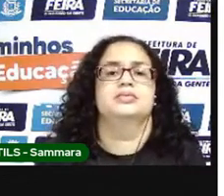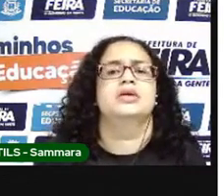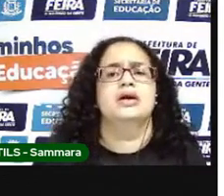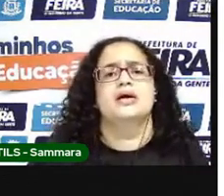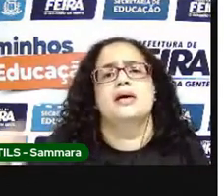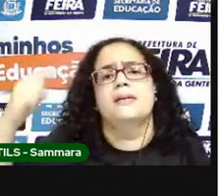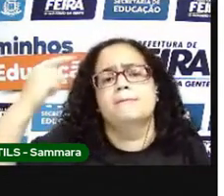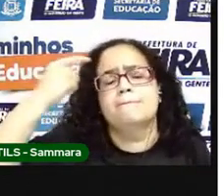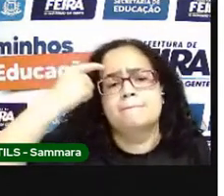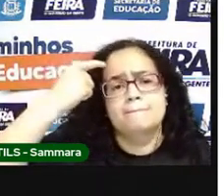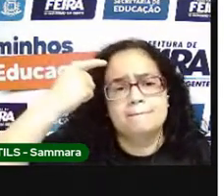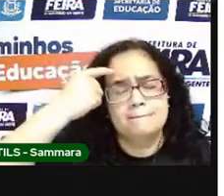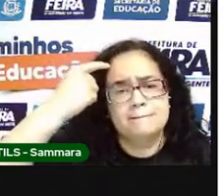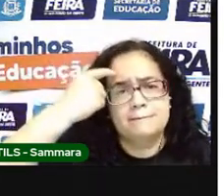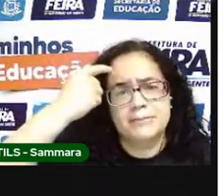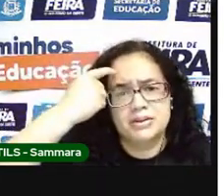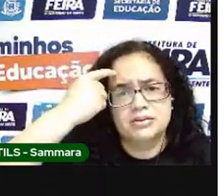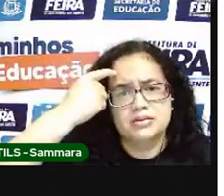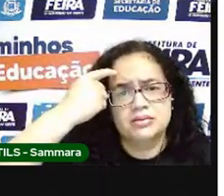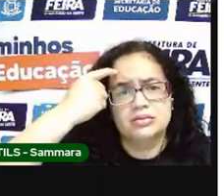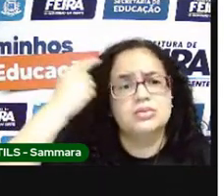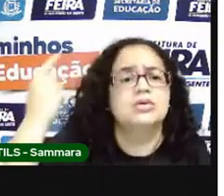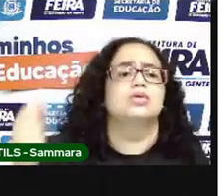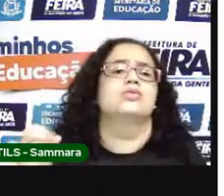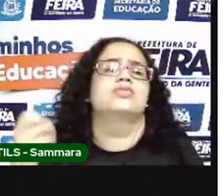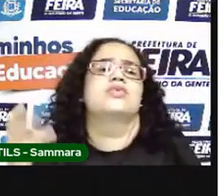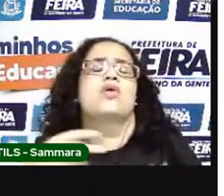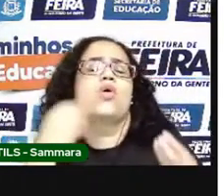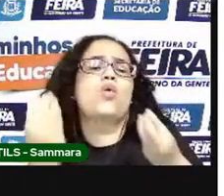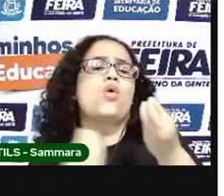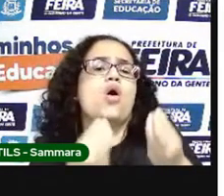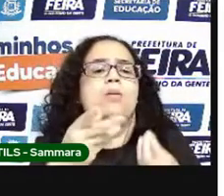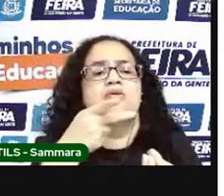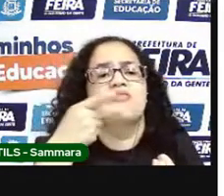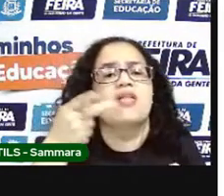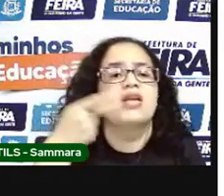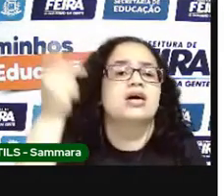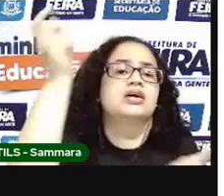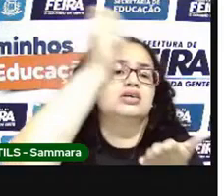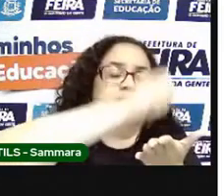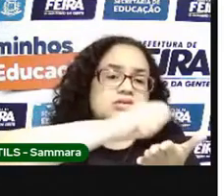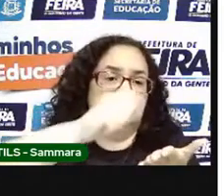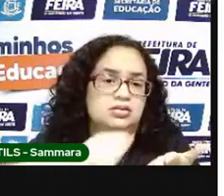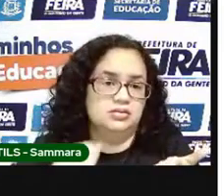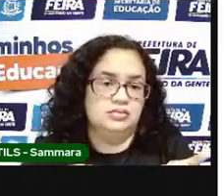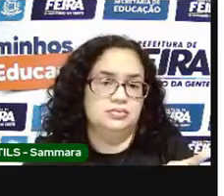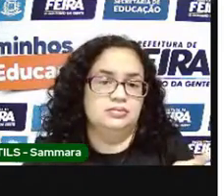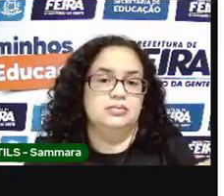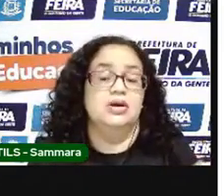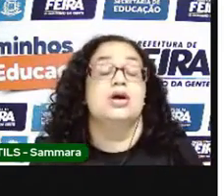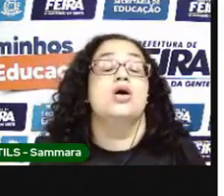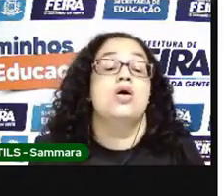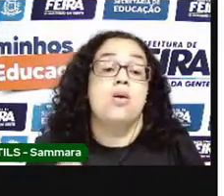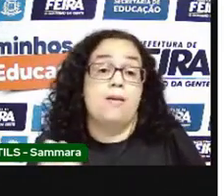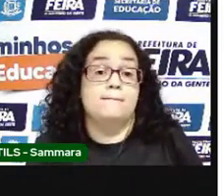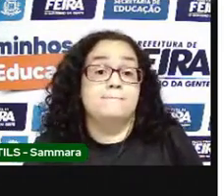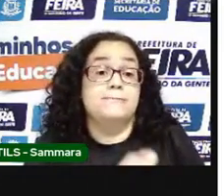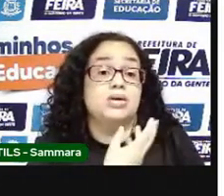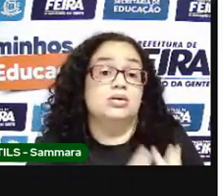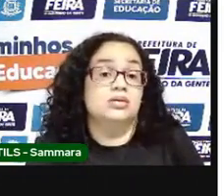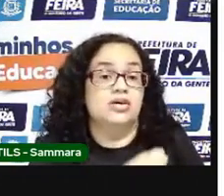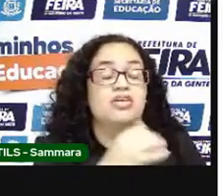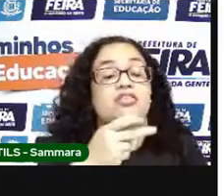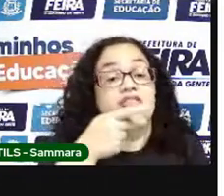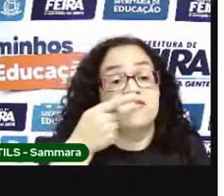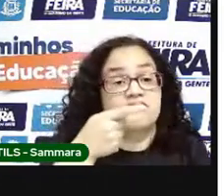Vamos pensar um pouco sobre o nosso jeito de falar, de escrever? O poema diz